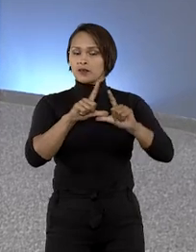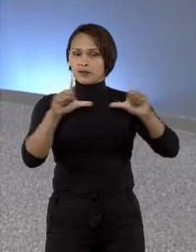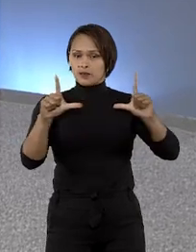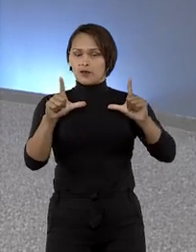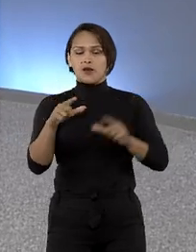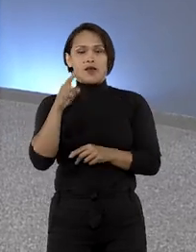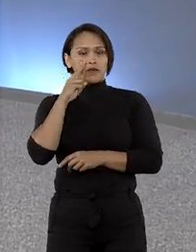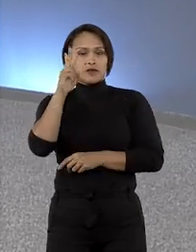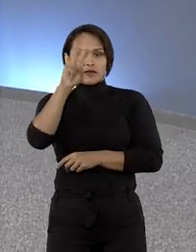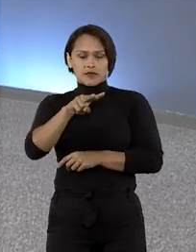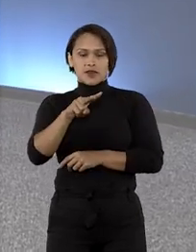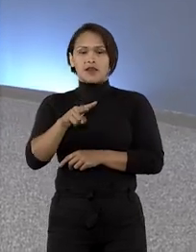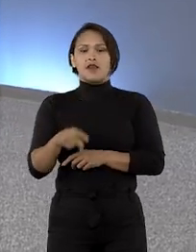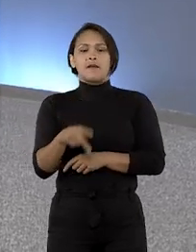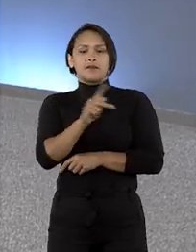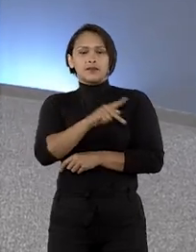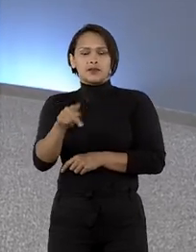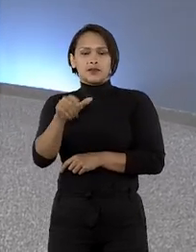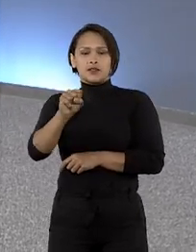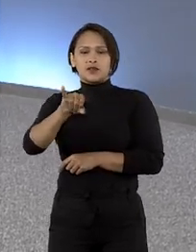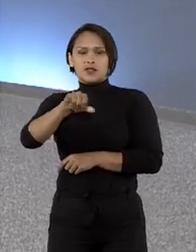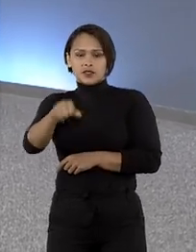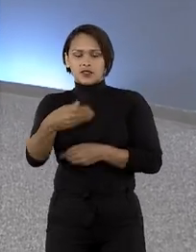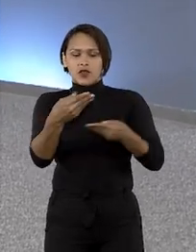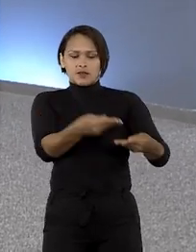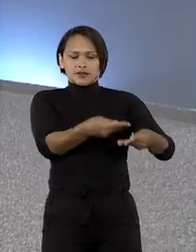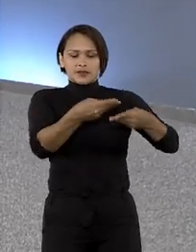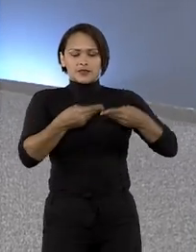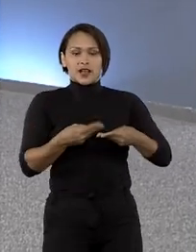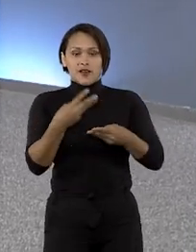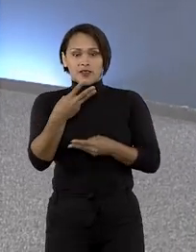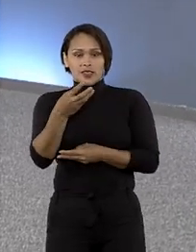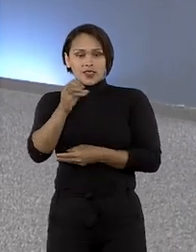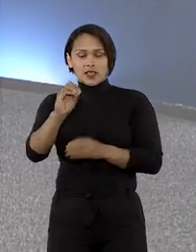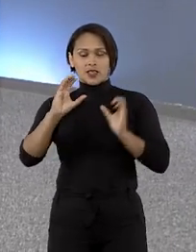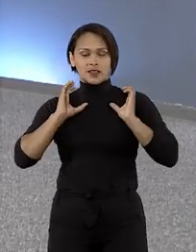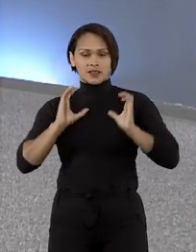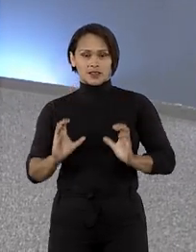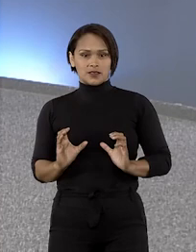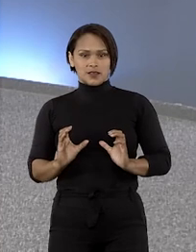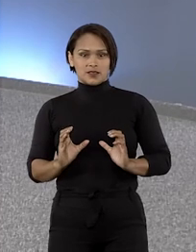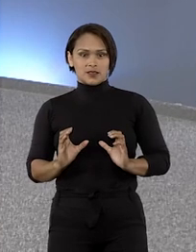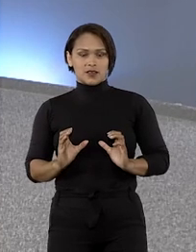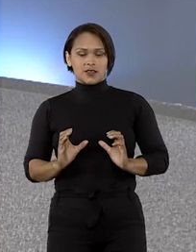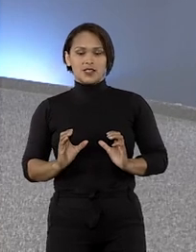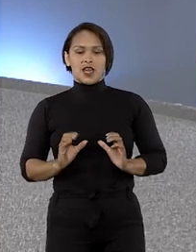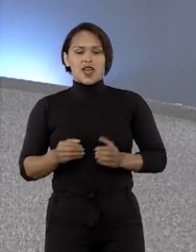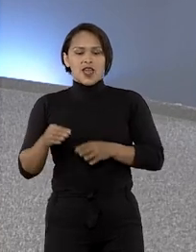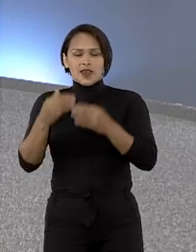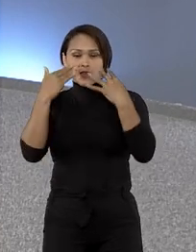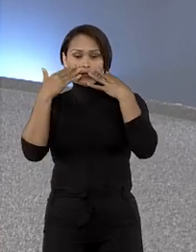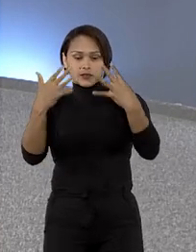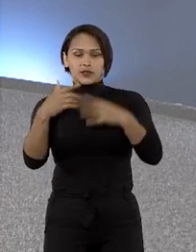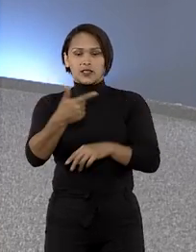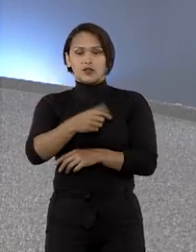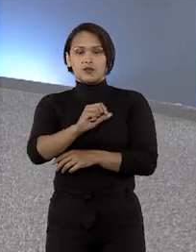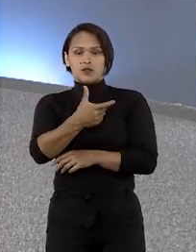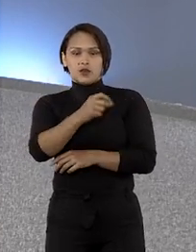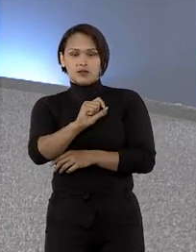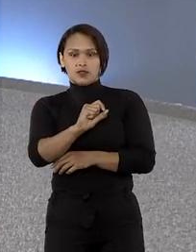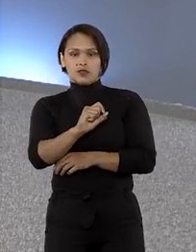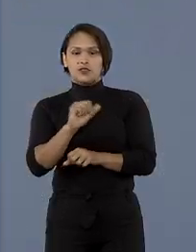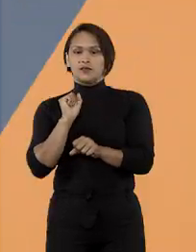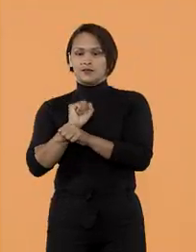bloco, você vai ver, presidente do STJ recebe cerca de 30 cidadãos em audiências em 2020.